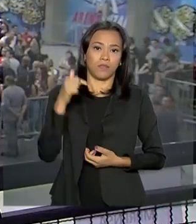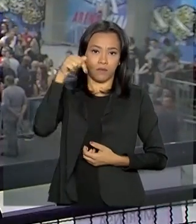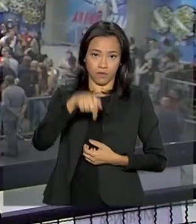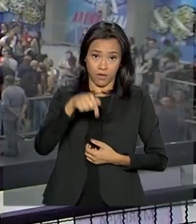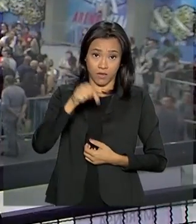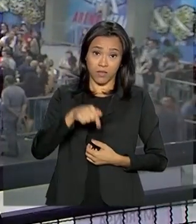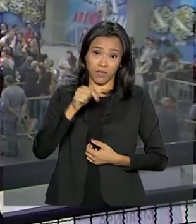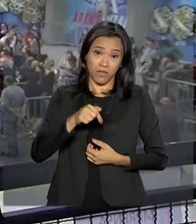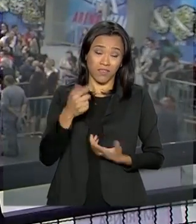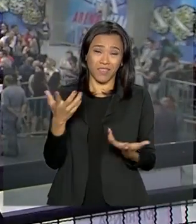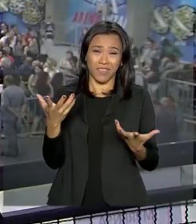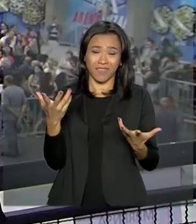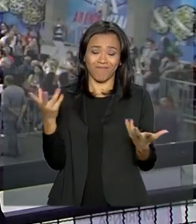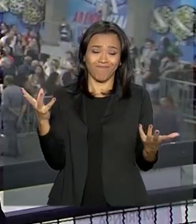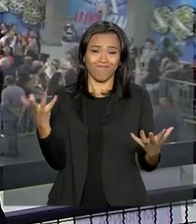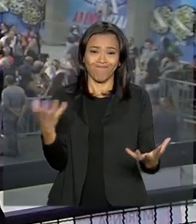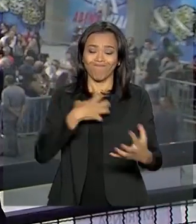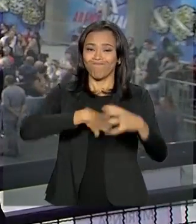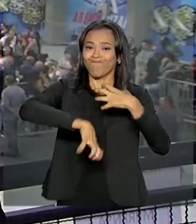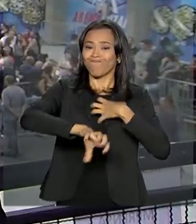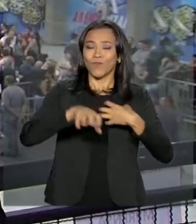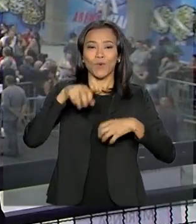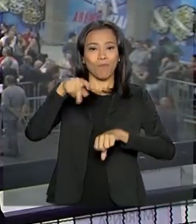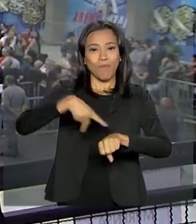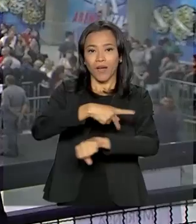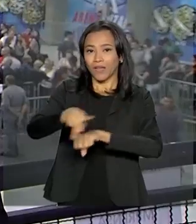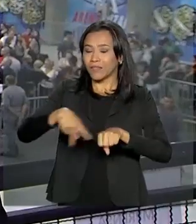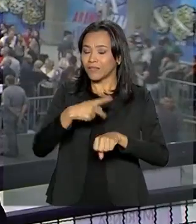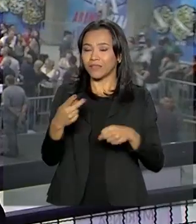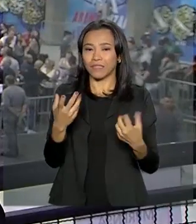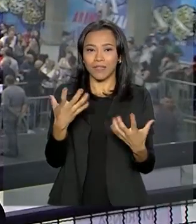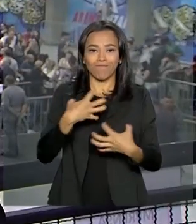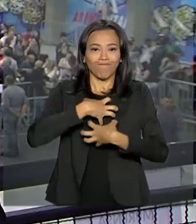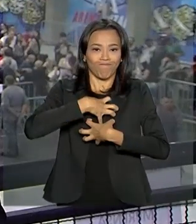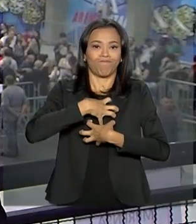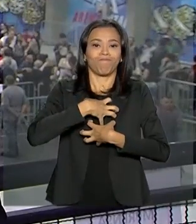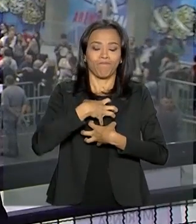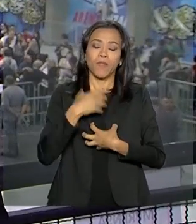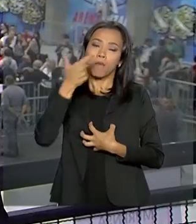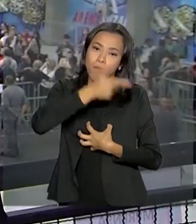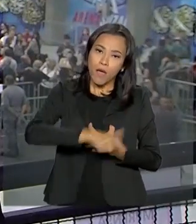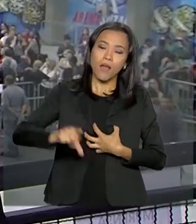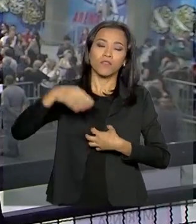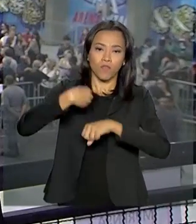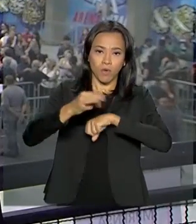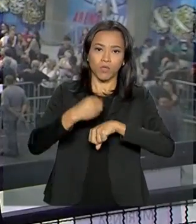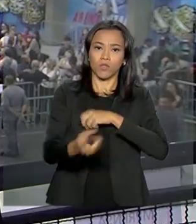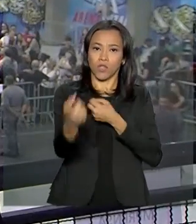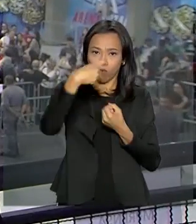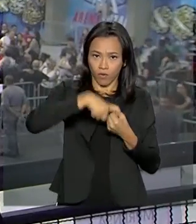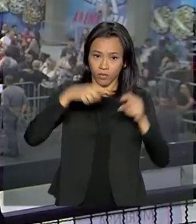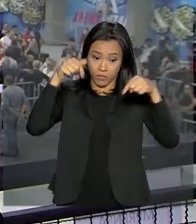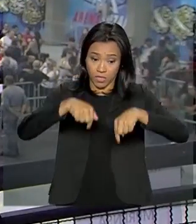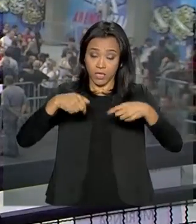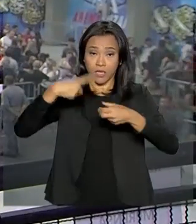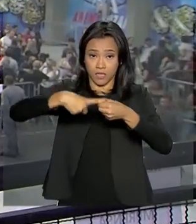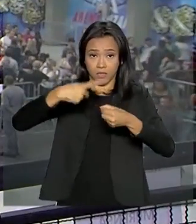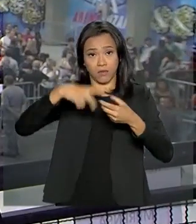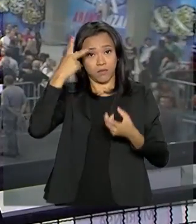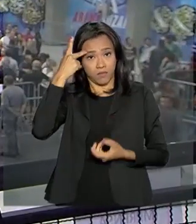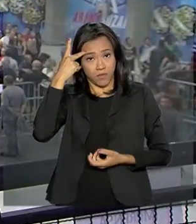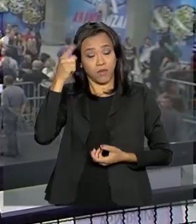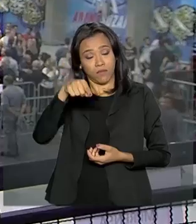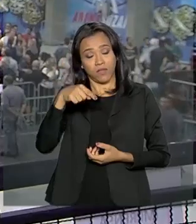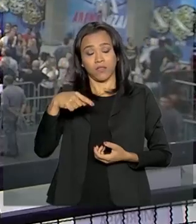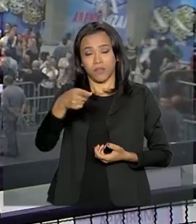abalou o país inteiro. Voltamos a qualquer momento com mais informação aqui direto de Suzano desse